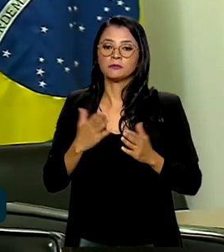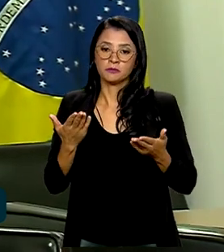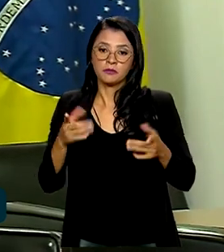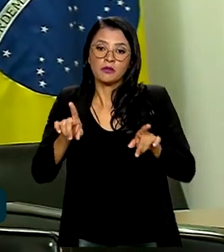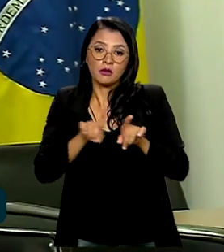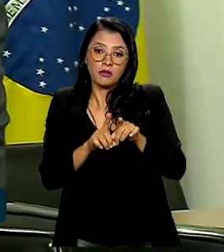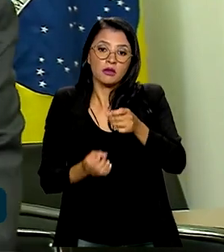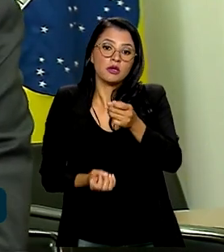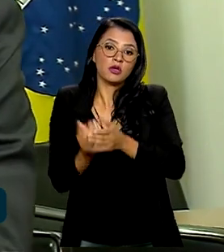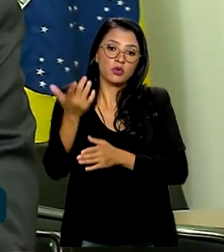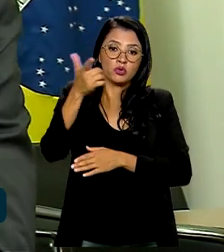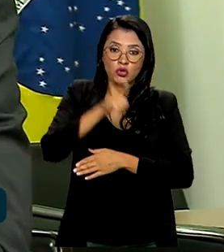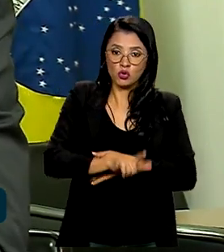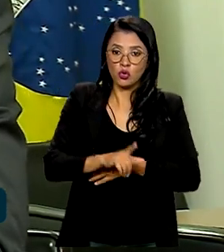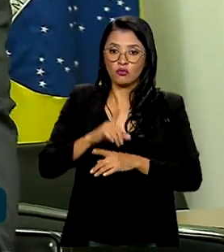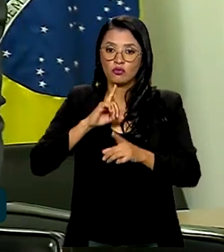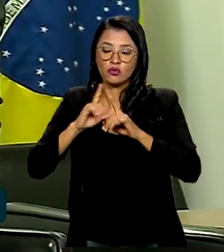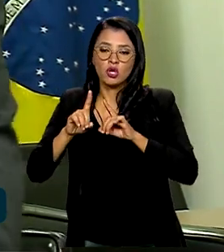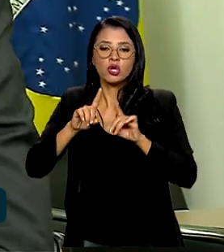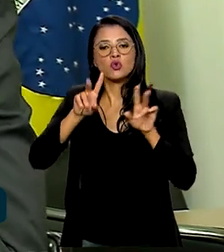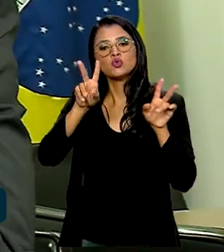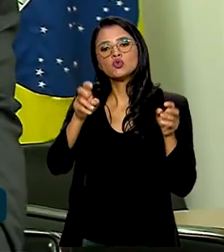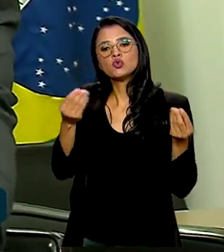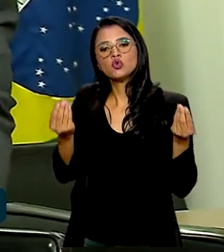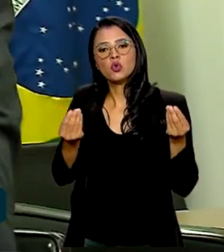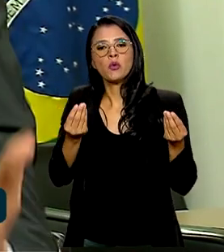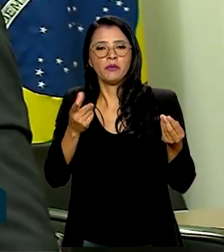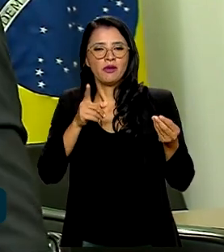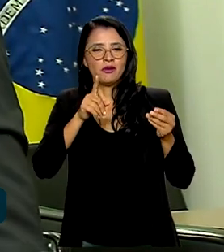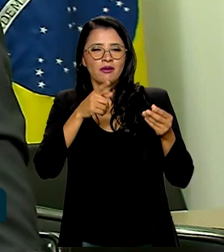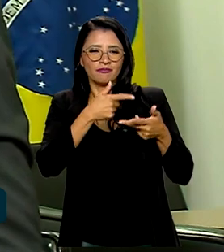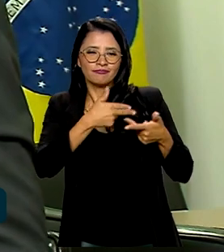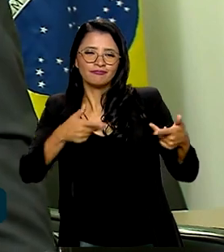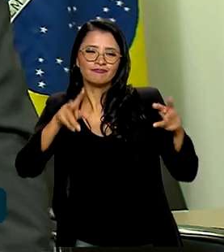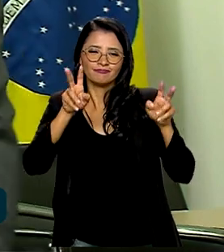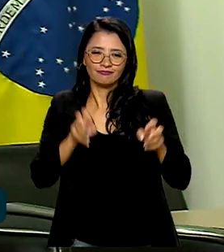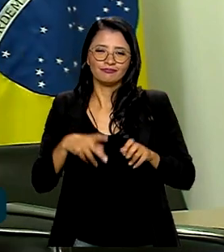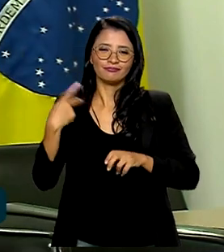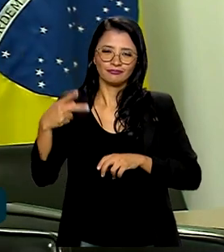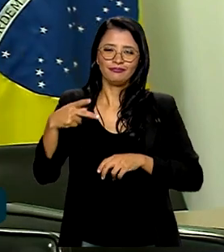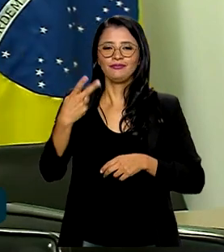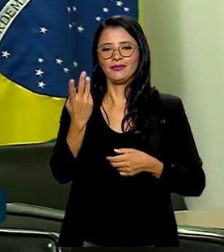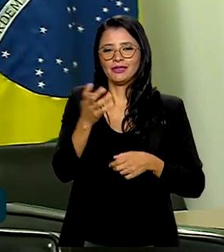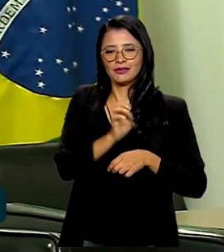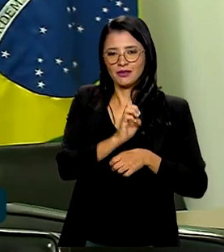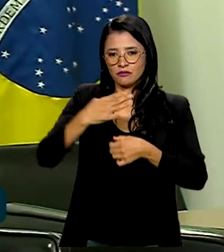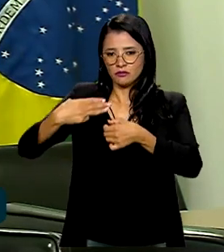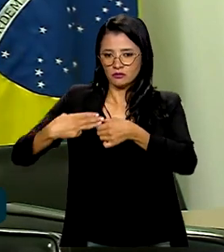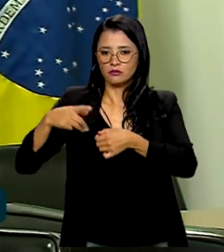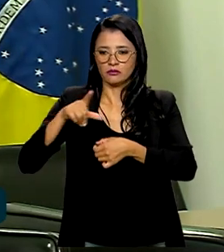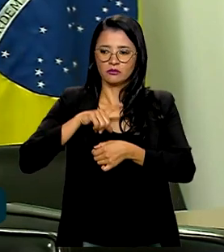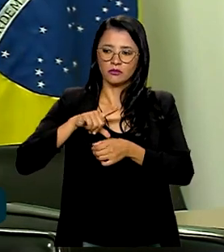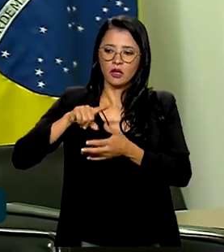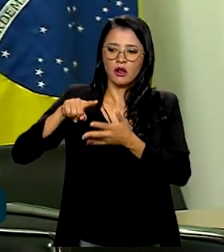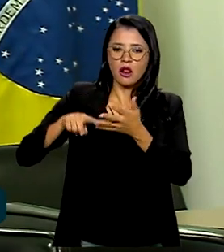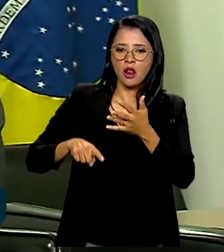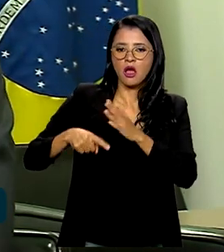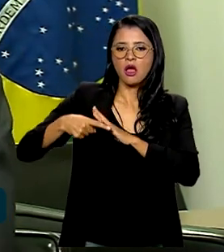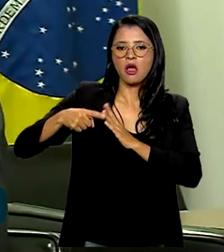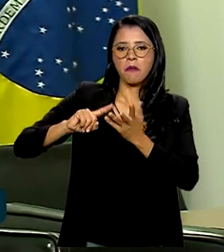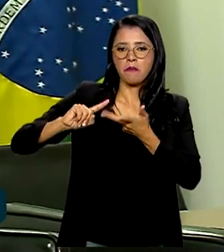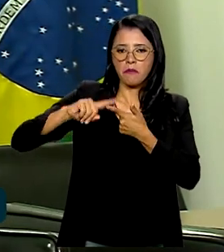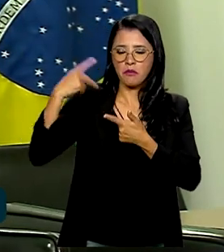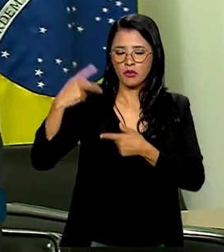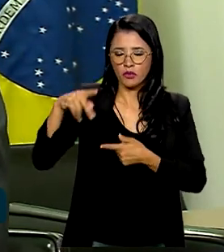recriamos o diálogo sobre temas que envolvem o conjunto dos estados e municípios. E criamos essa instância nova, que é o